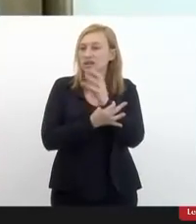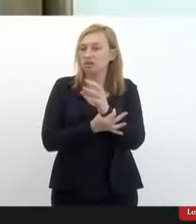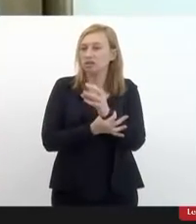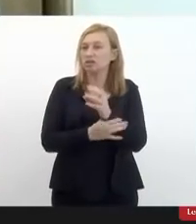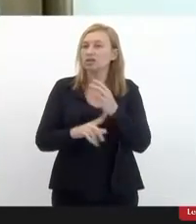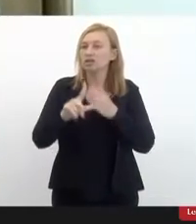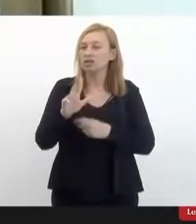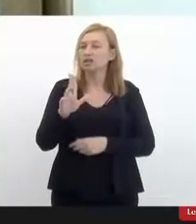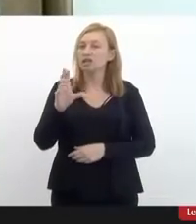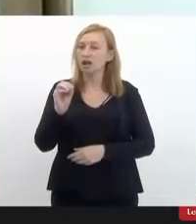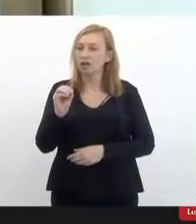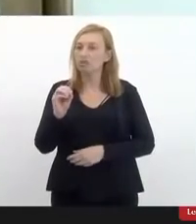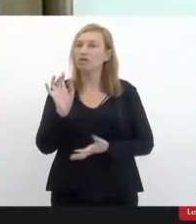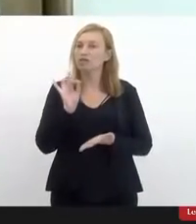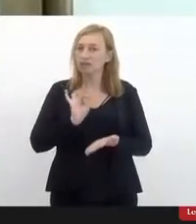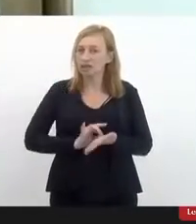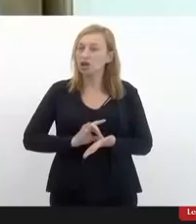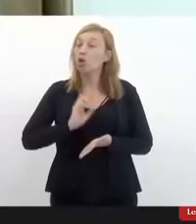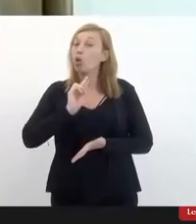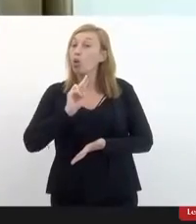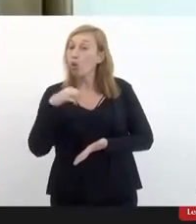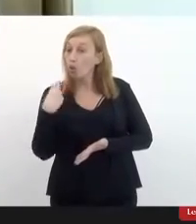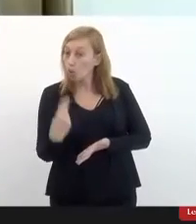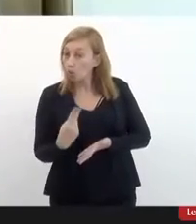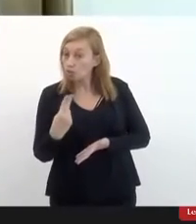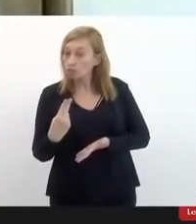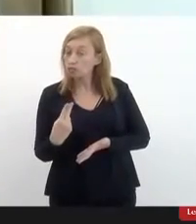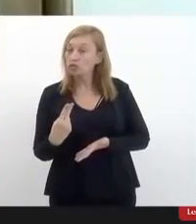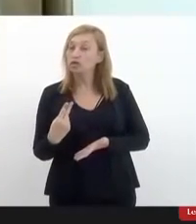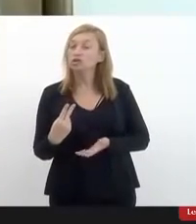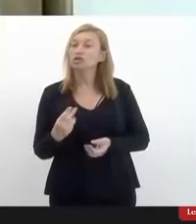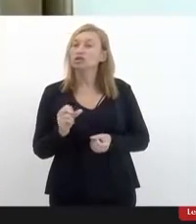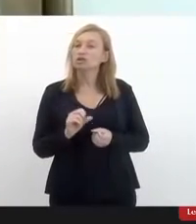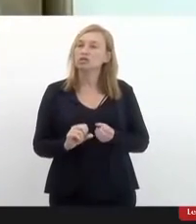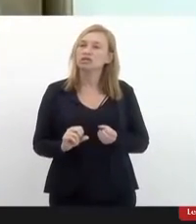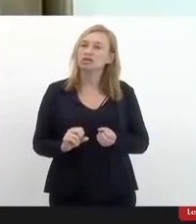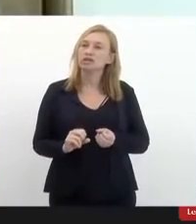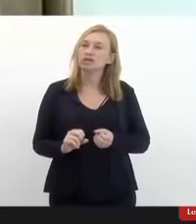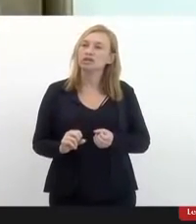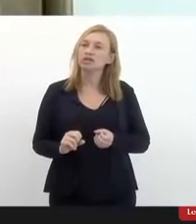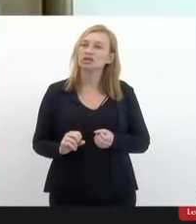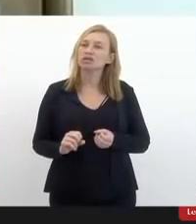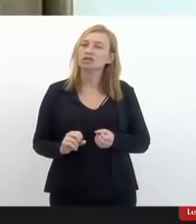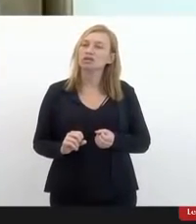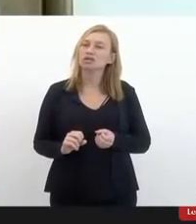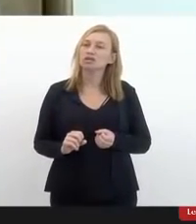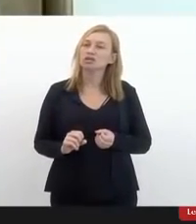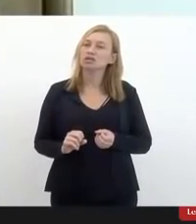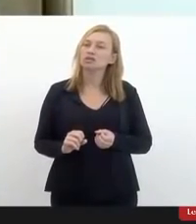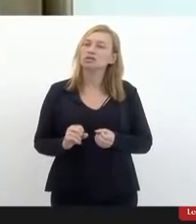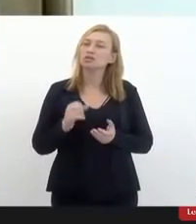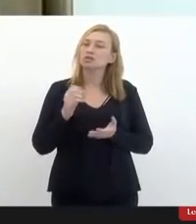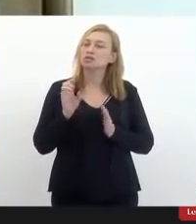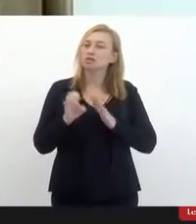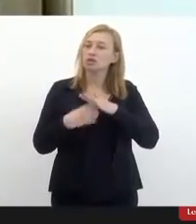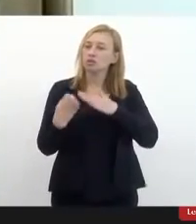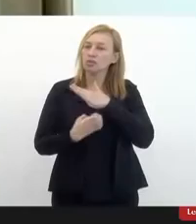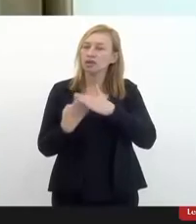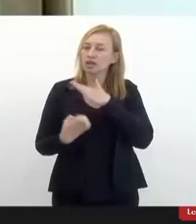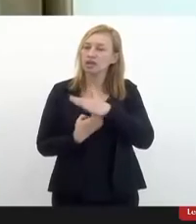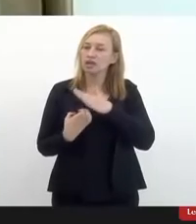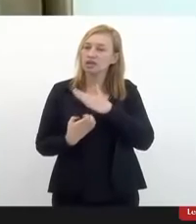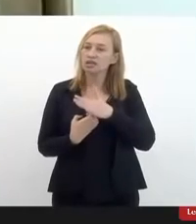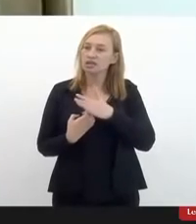que esse laudo é verdadeiro. Ou, que o faça através de uma firma reconhecida, porque aí bota o